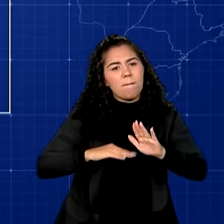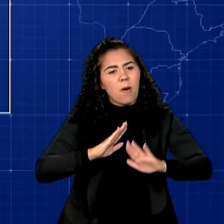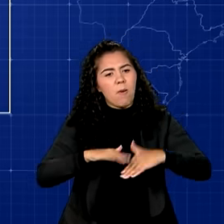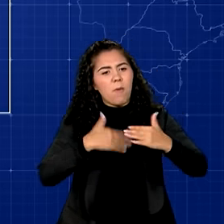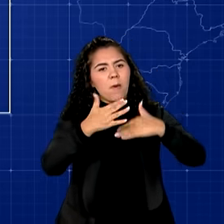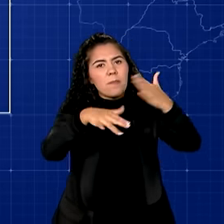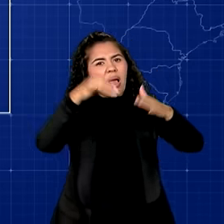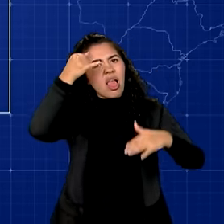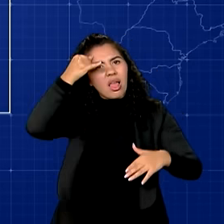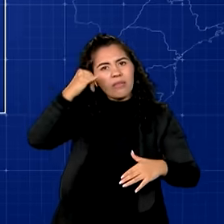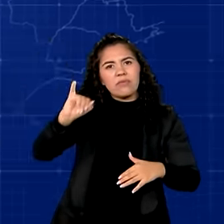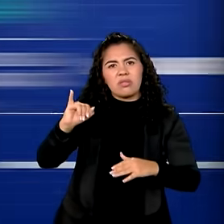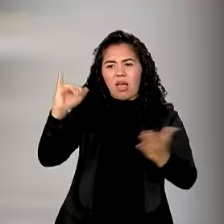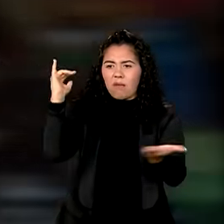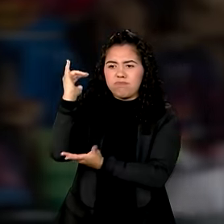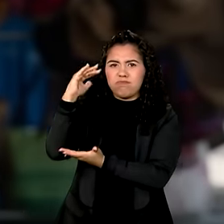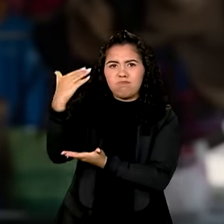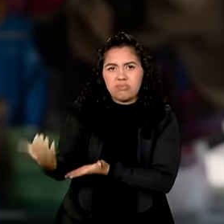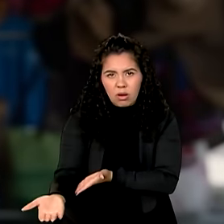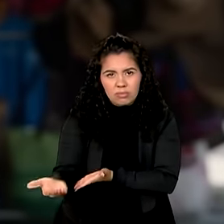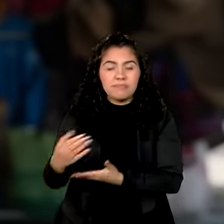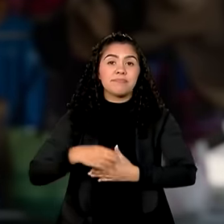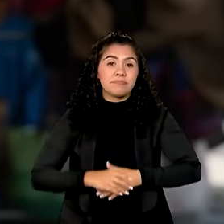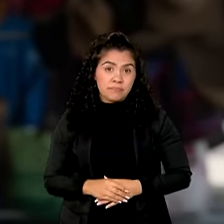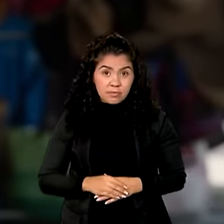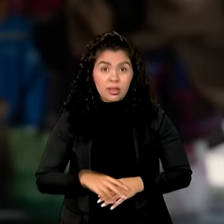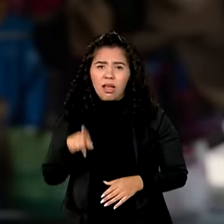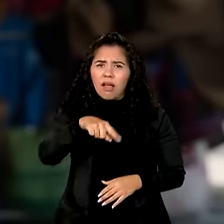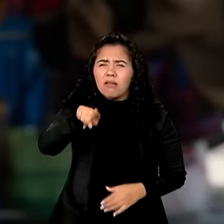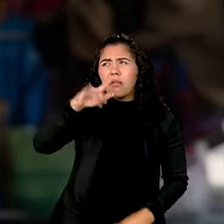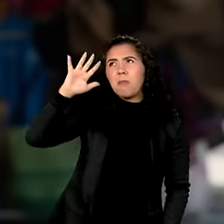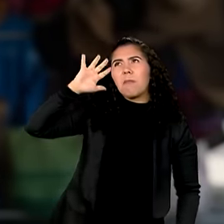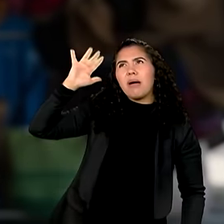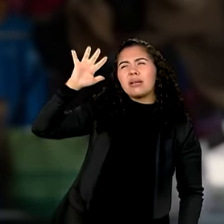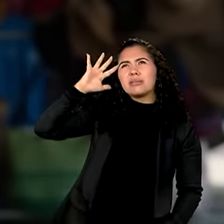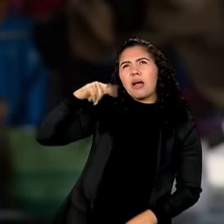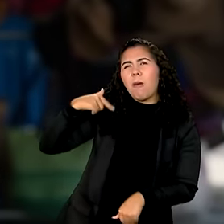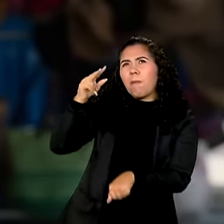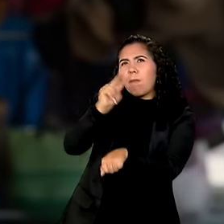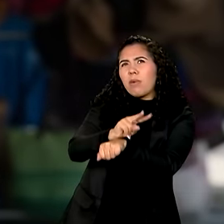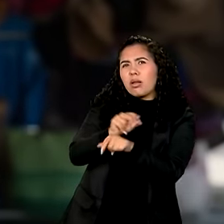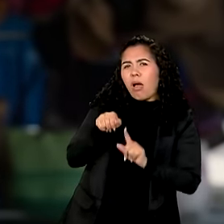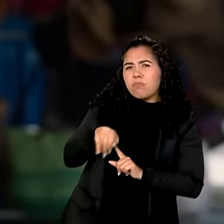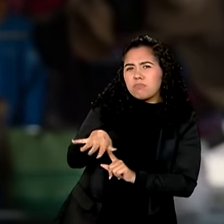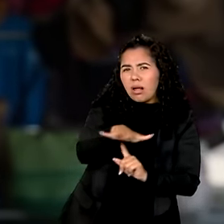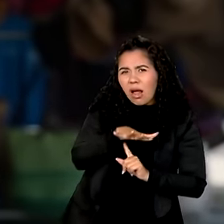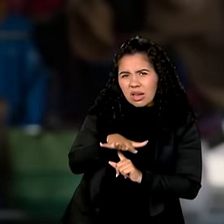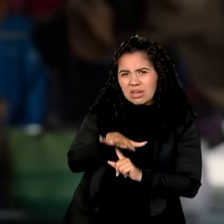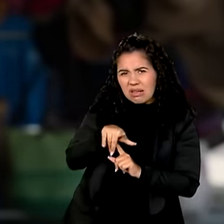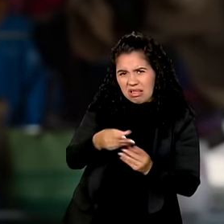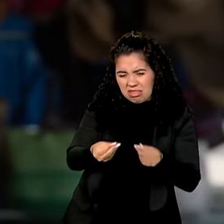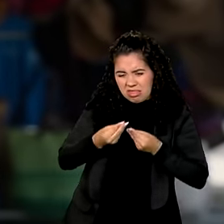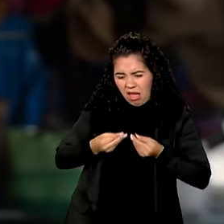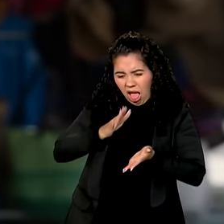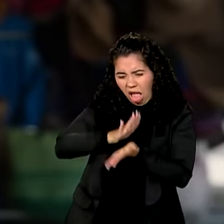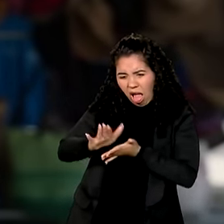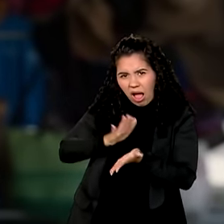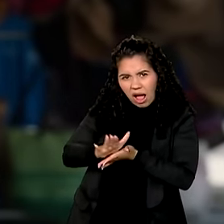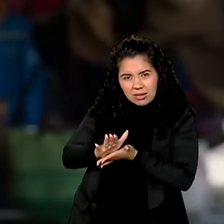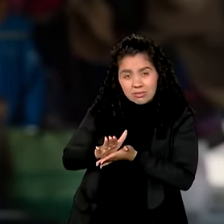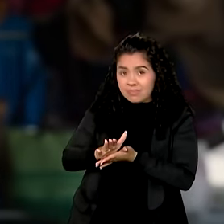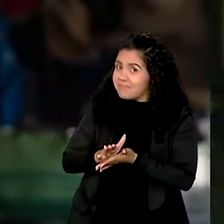derrubar mais nenhuma árvore. Agora, você pode estar pensando que preservar o meio ambiente só gera gastos para quem produz.